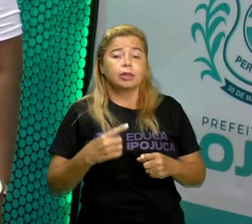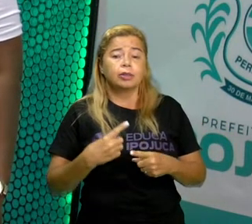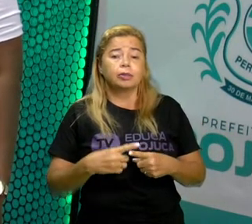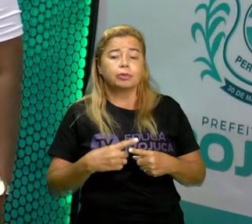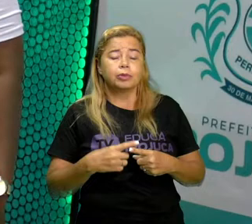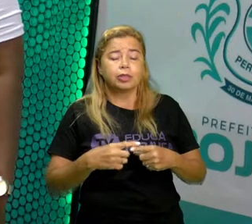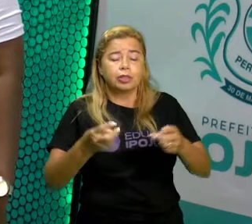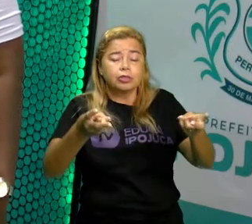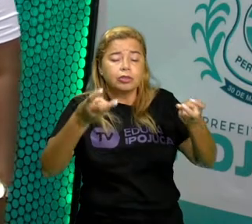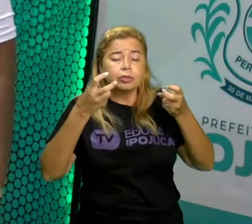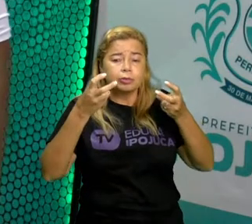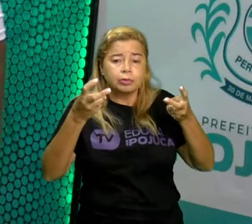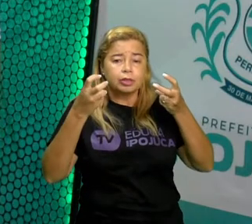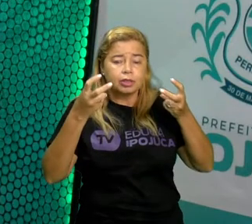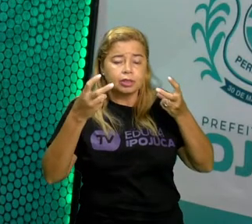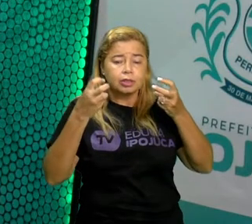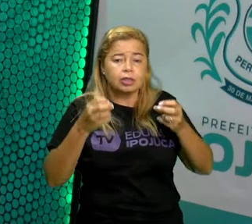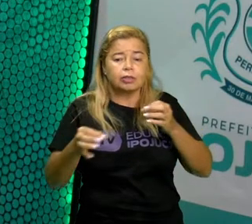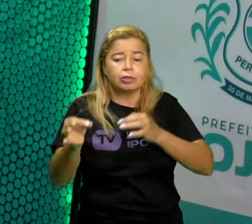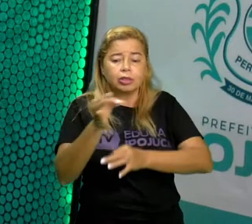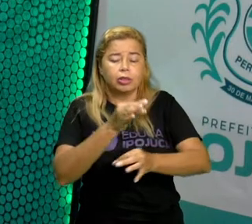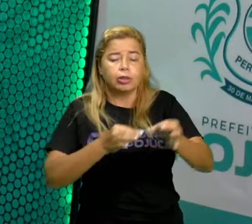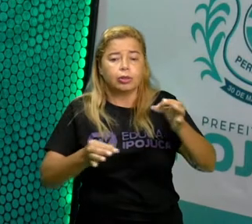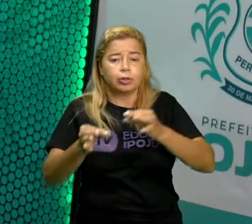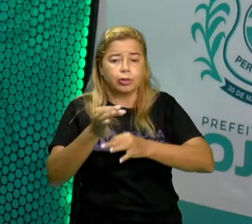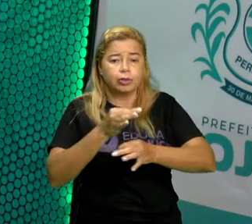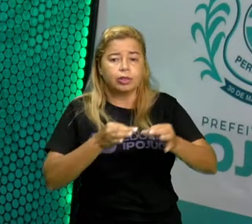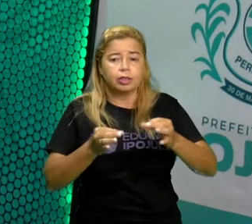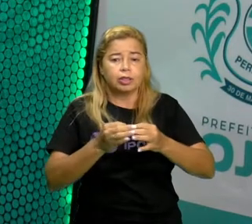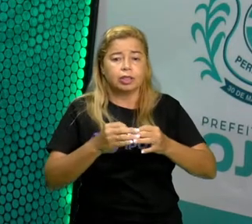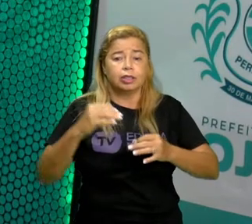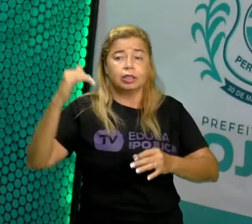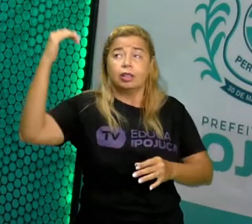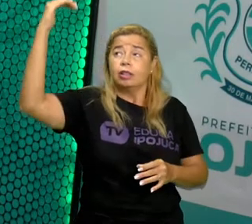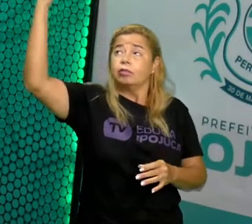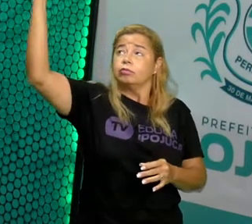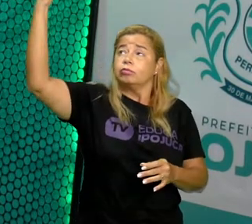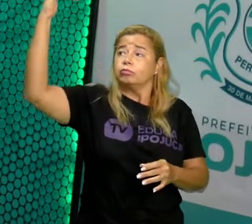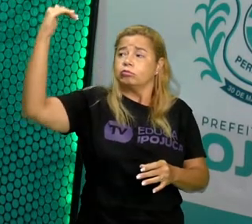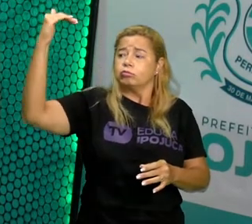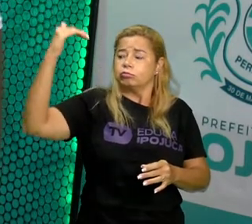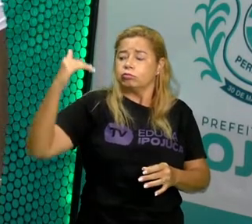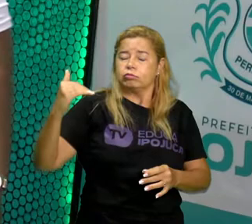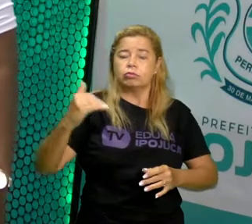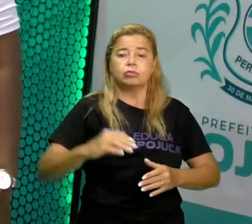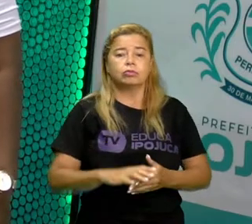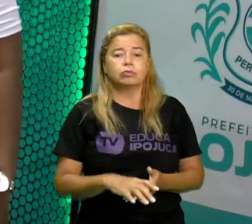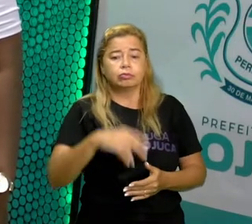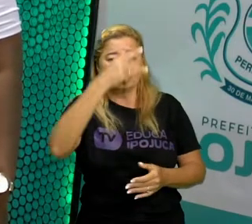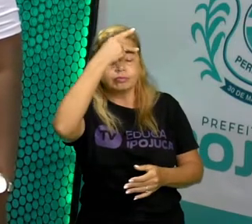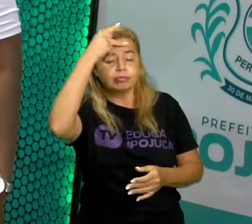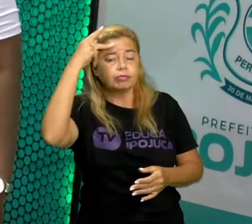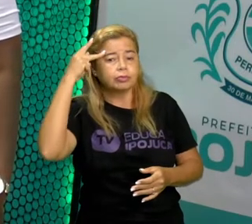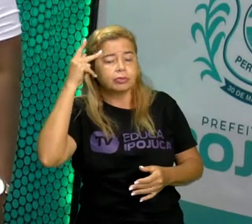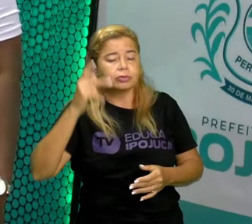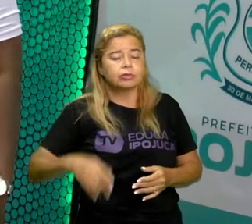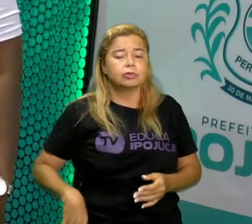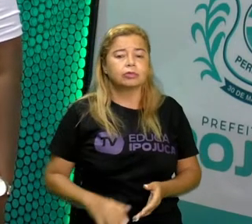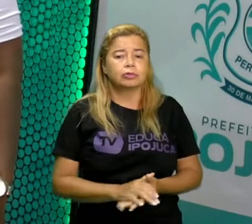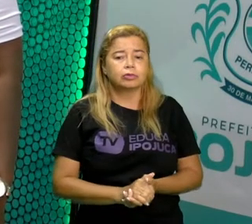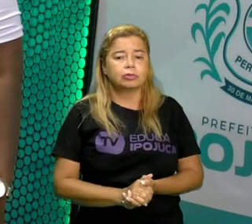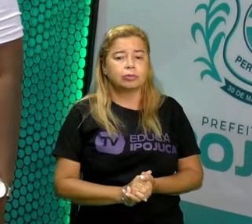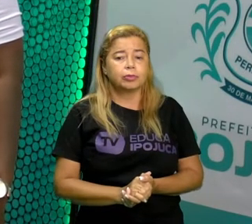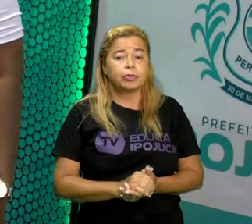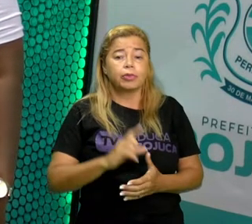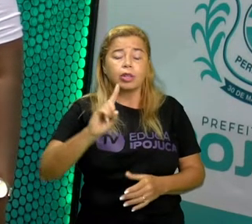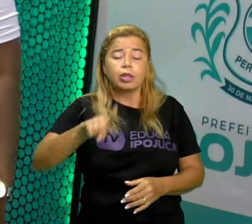observando essa ordem através do tamanho das pessoas. Outro exemplo de ordem